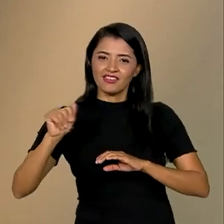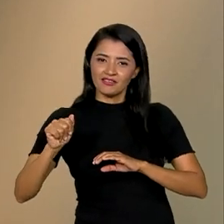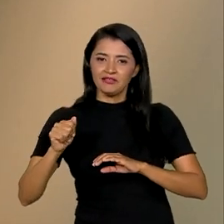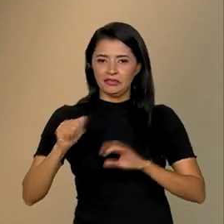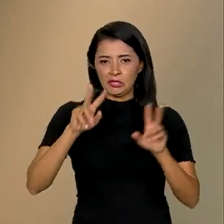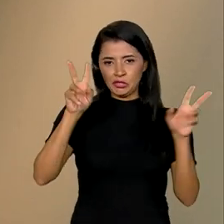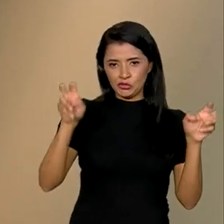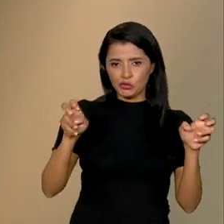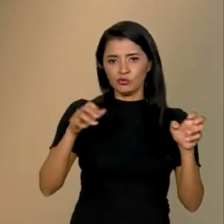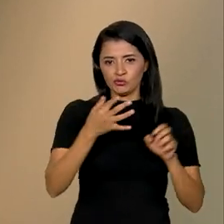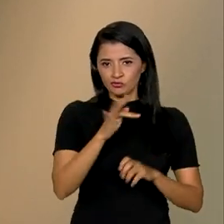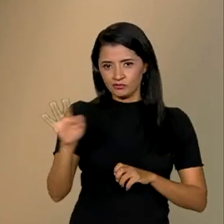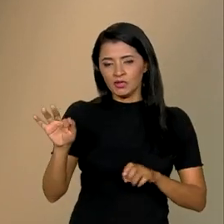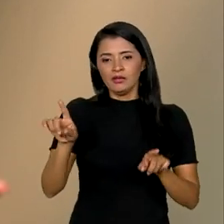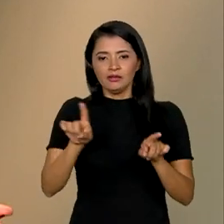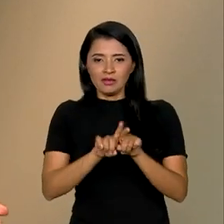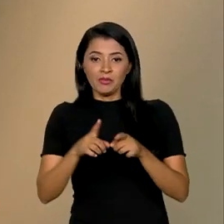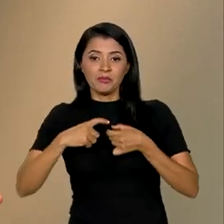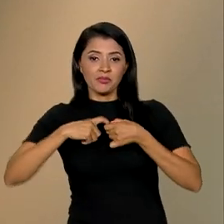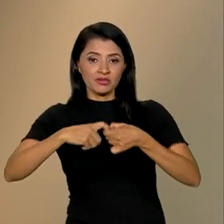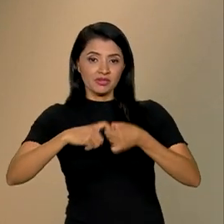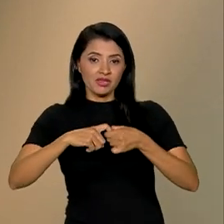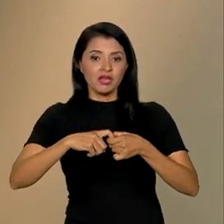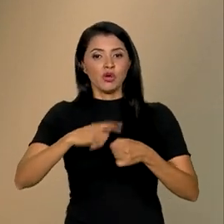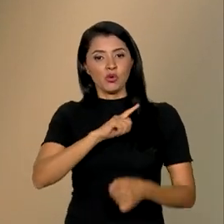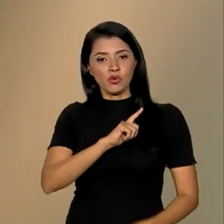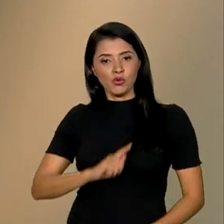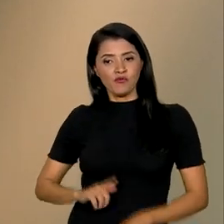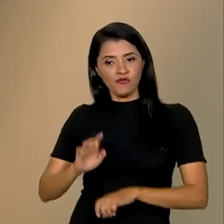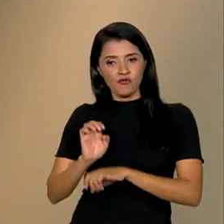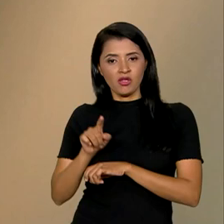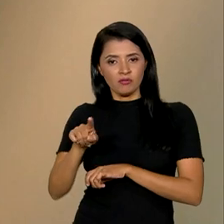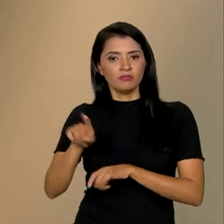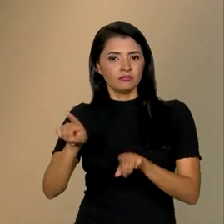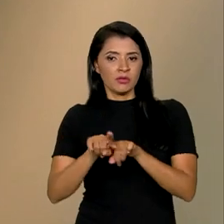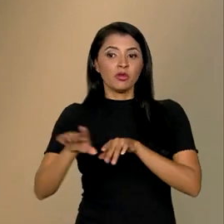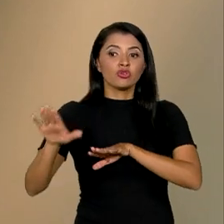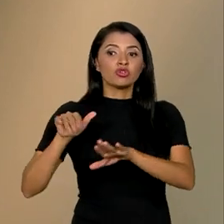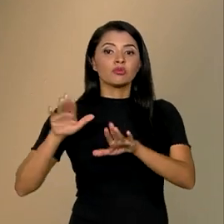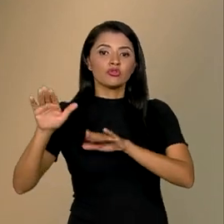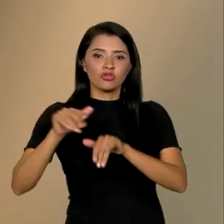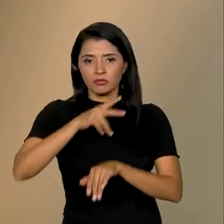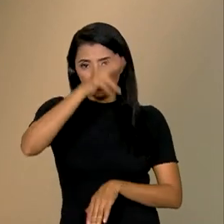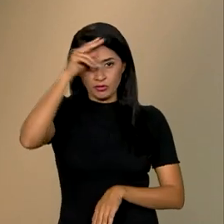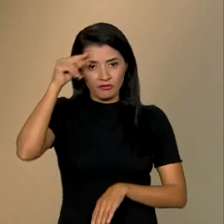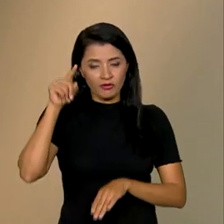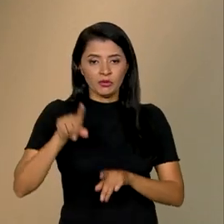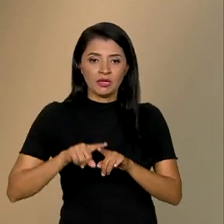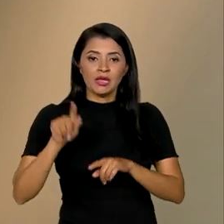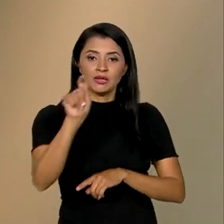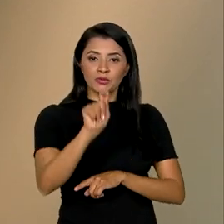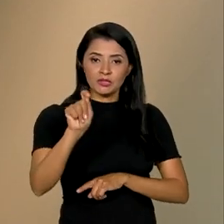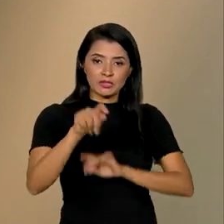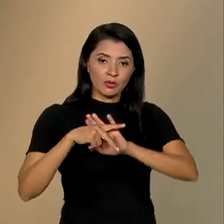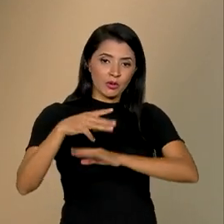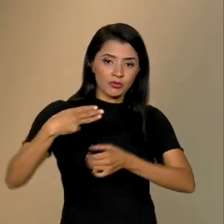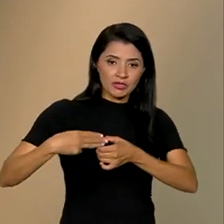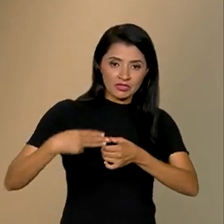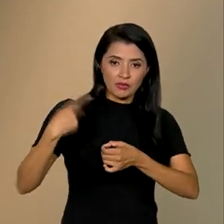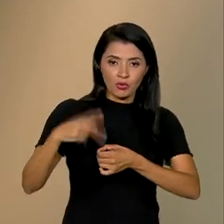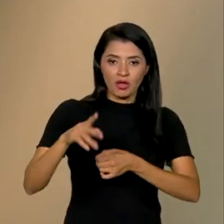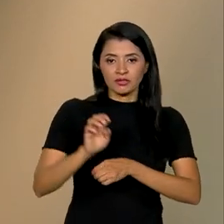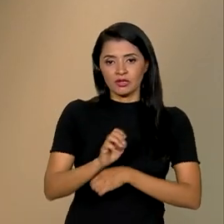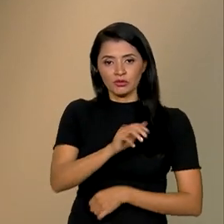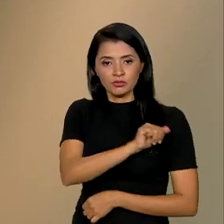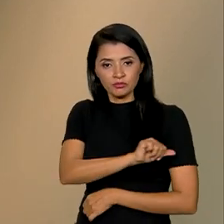Federativos, mas também tem a parceria do governo estadual, que também está convocando os prefeitos e prefeitos. Tem a Associação dos Municípios do Estado do Rio de Janeiro,